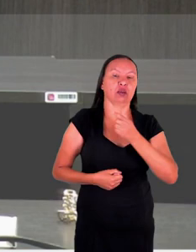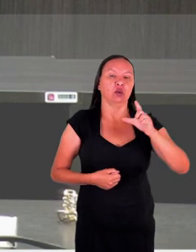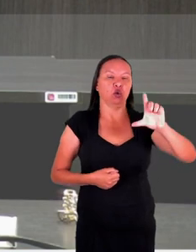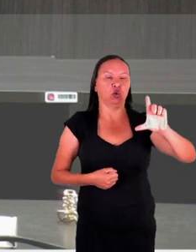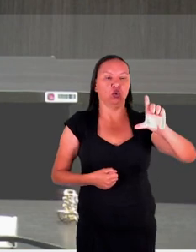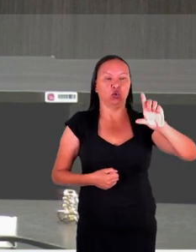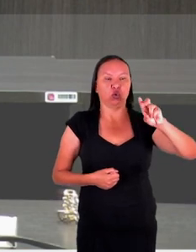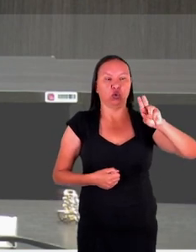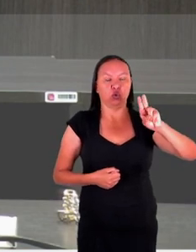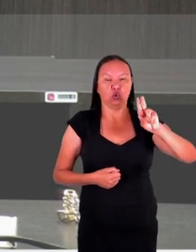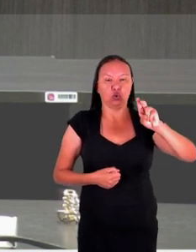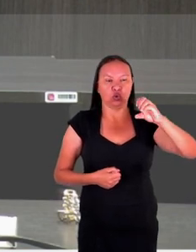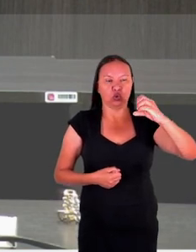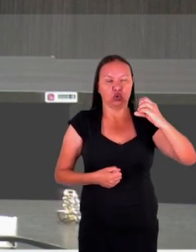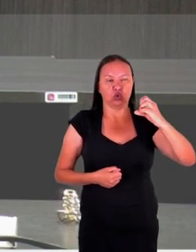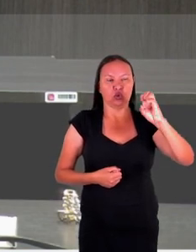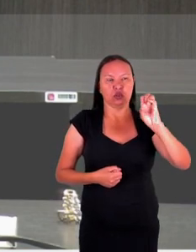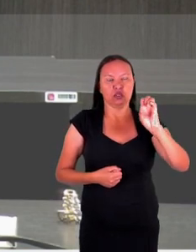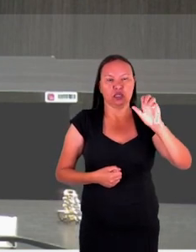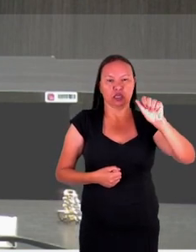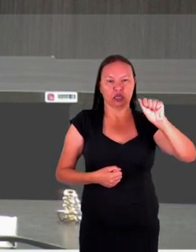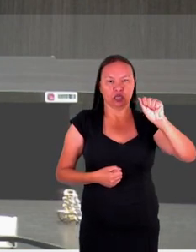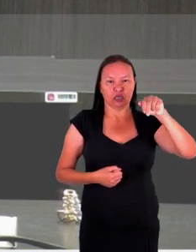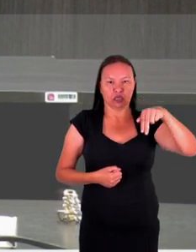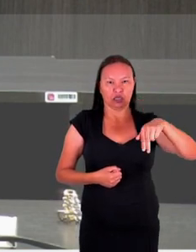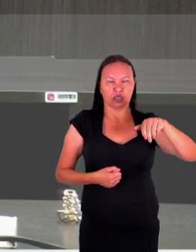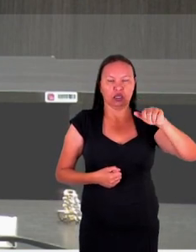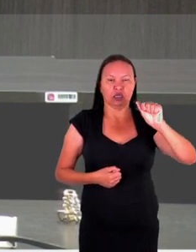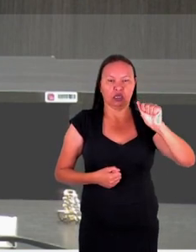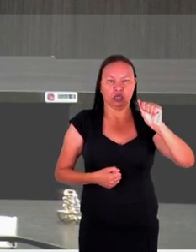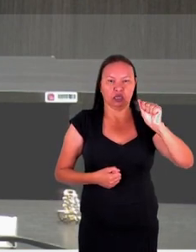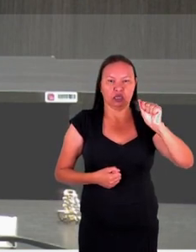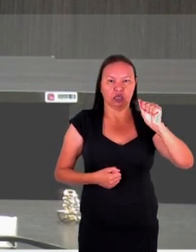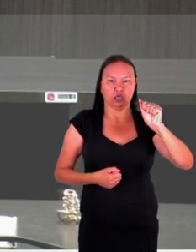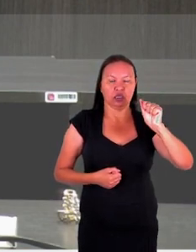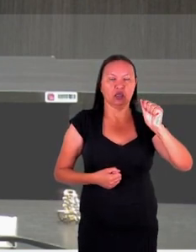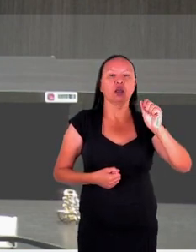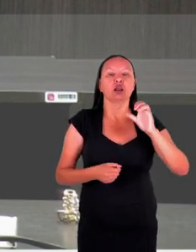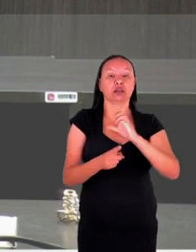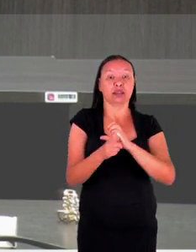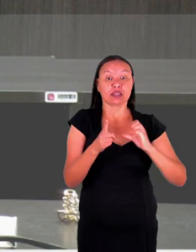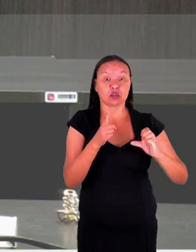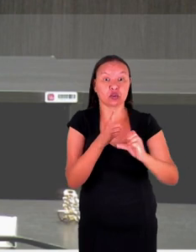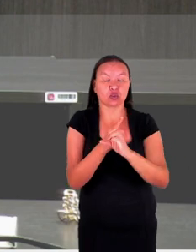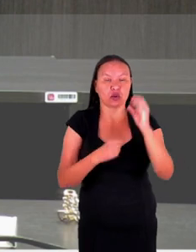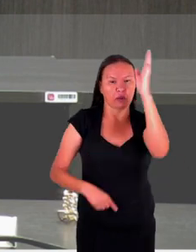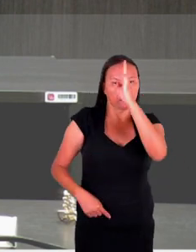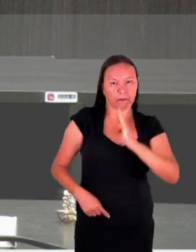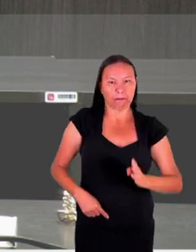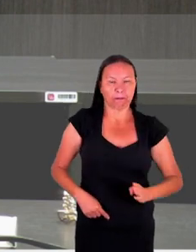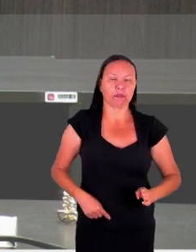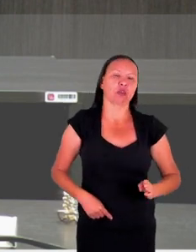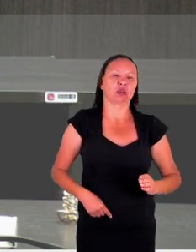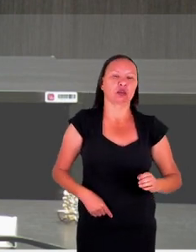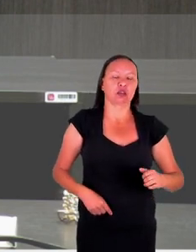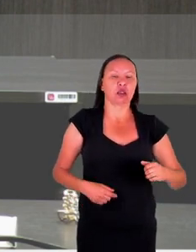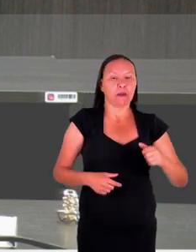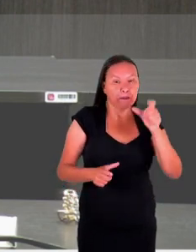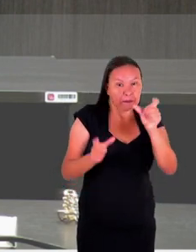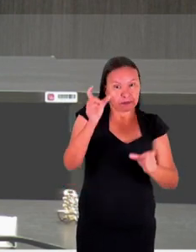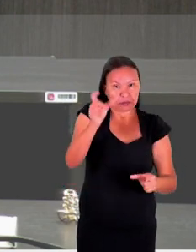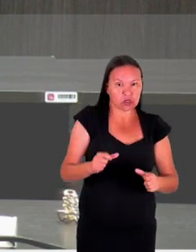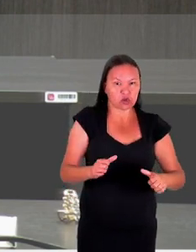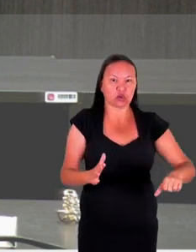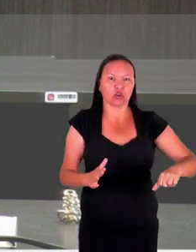colaboradora também do projeto do Movimento Nacional em Defesa dos Direitos das Vítimas, integrante da Coordenadoria